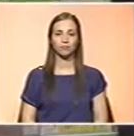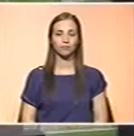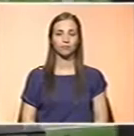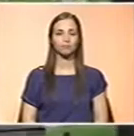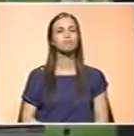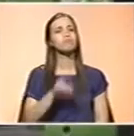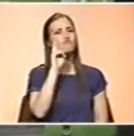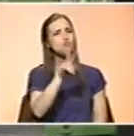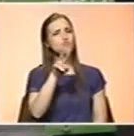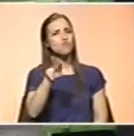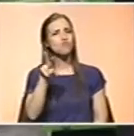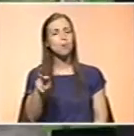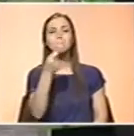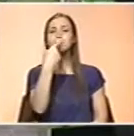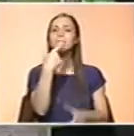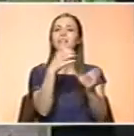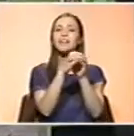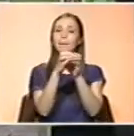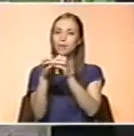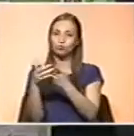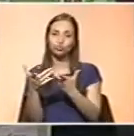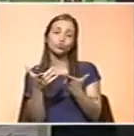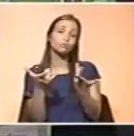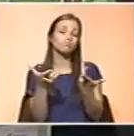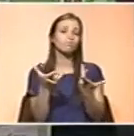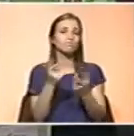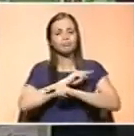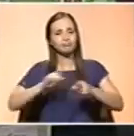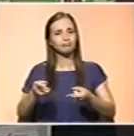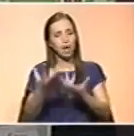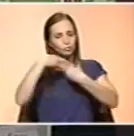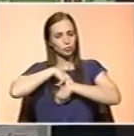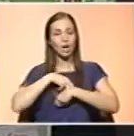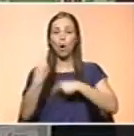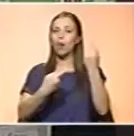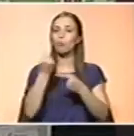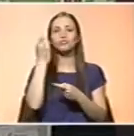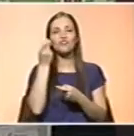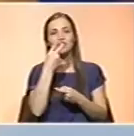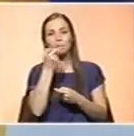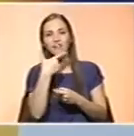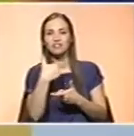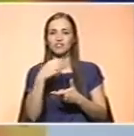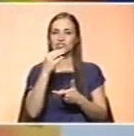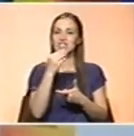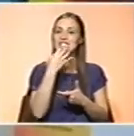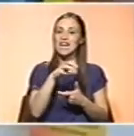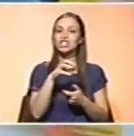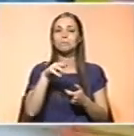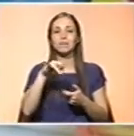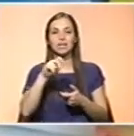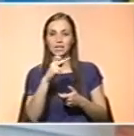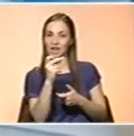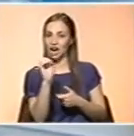Estão identificados os medicamentos que inibem de facto a absorção de algumas vitaminas e sais minerais e podem ser